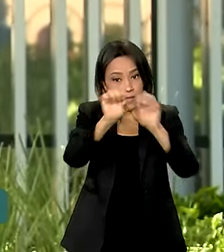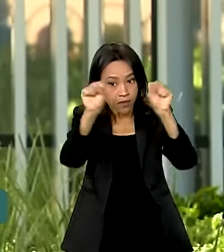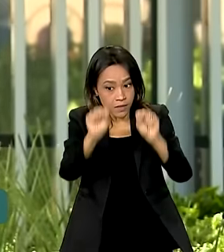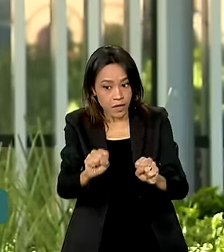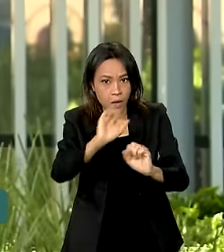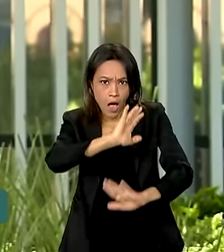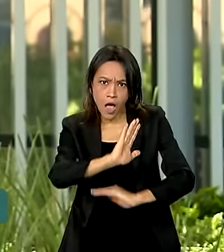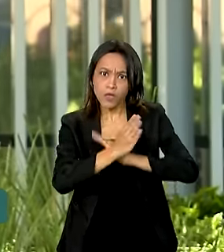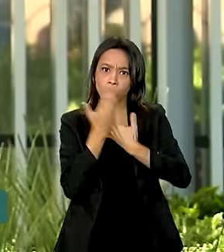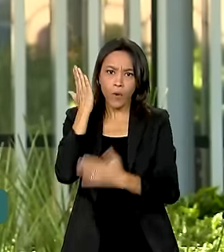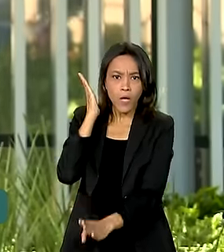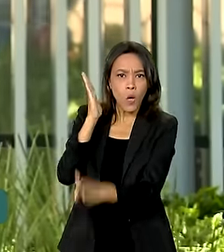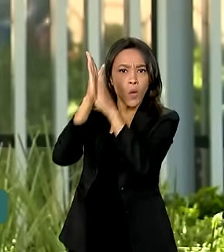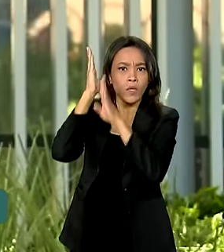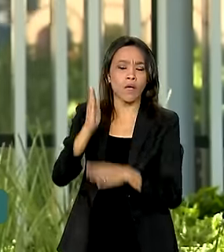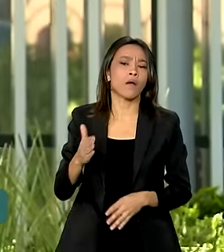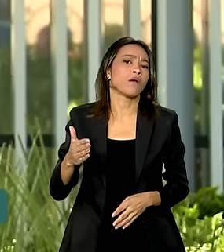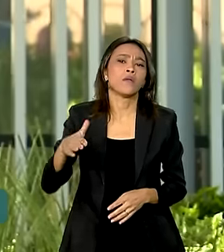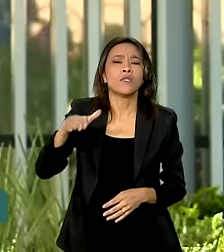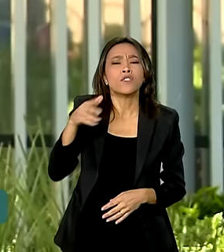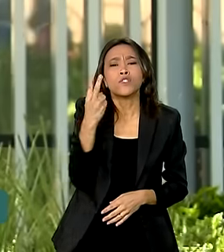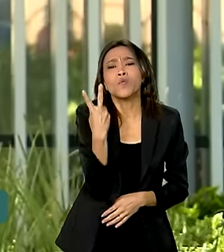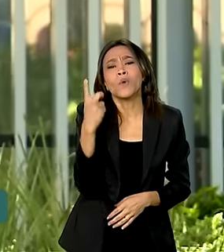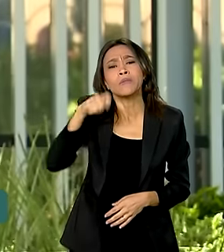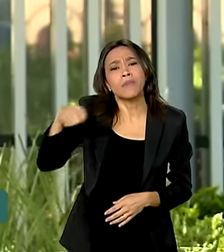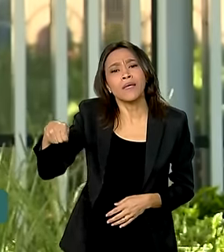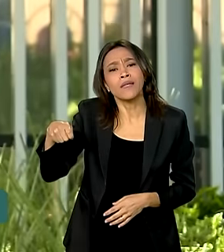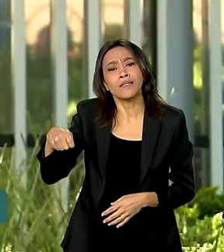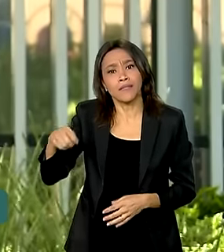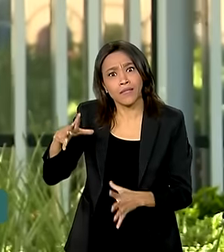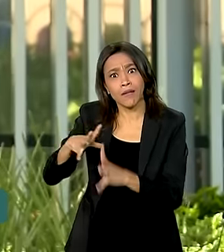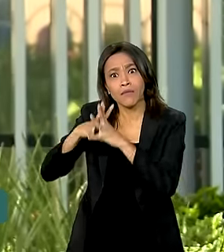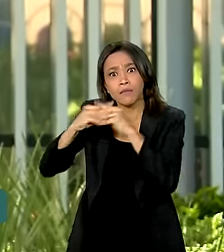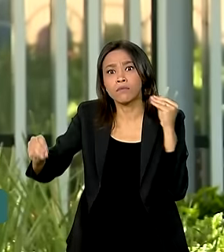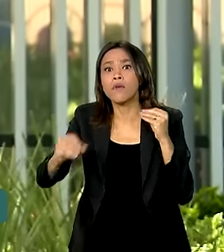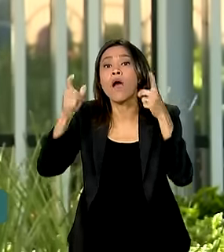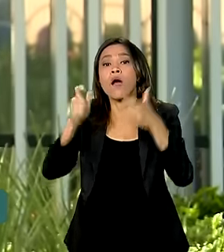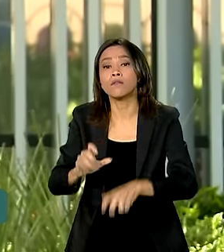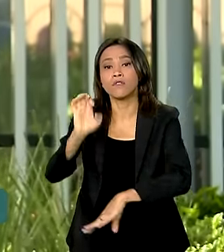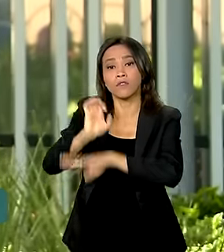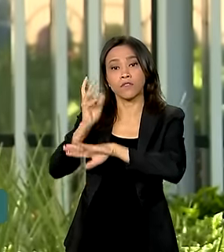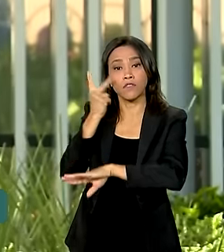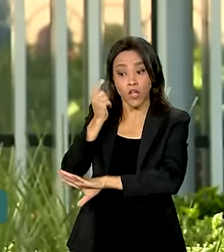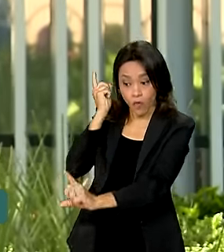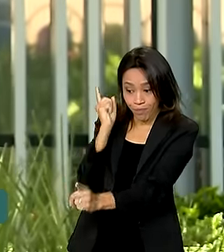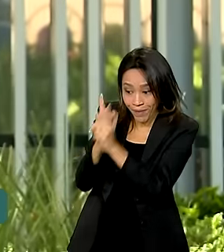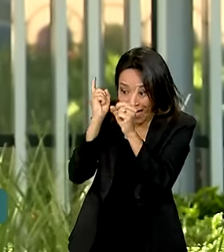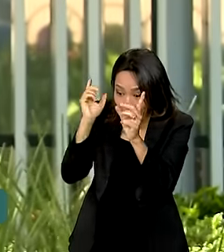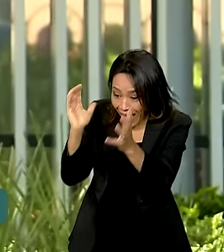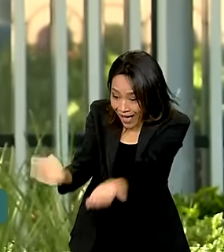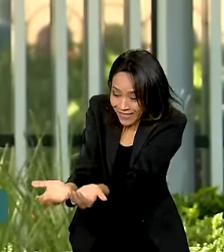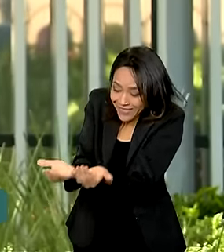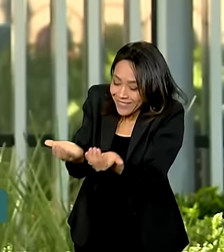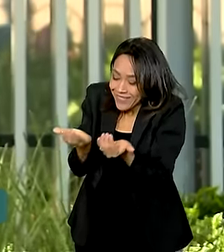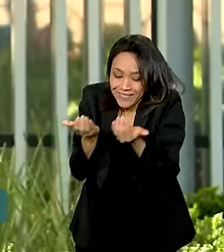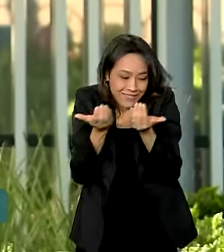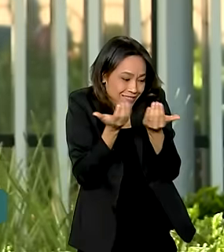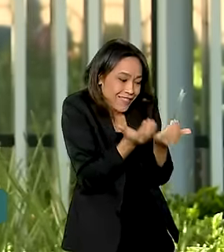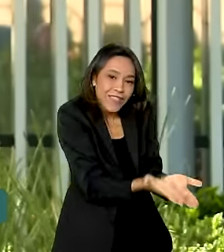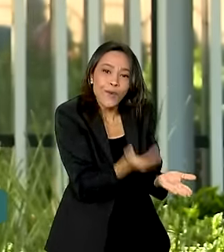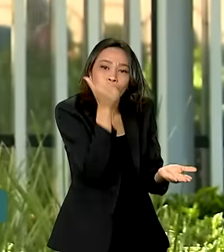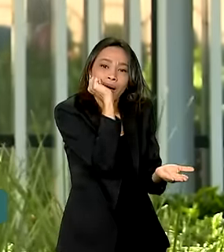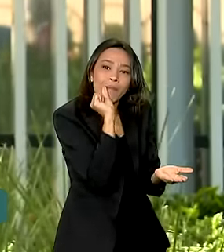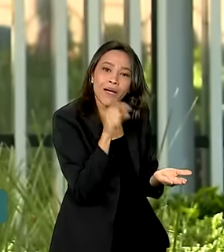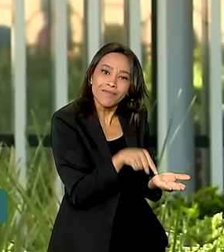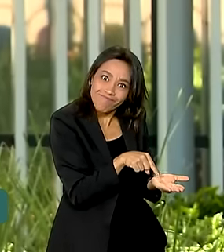solucionar o caso de uma criança de dois meses que estava desaparecida no Ceará, foi encontrada e devolvida à mãe. A iniciativa